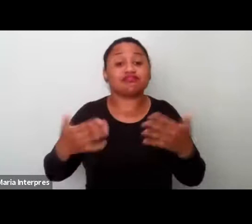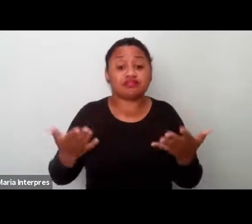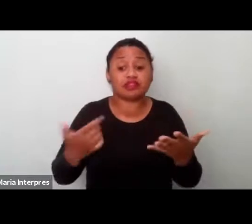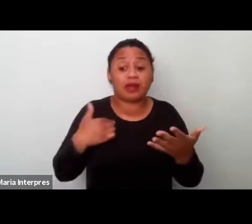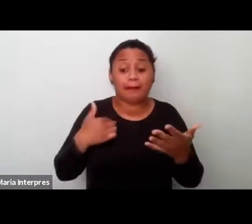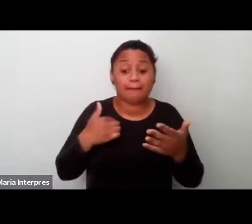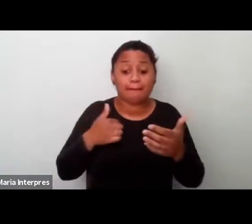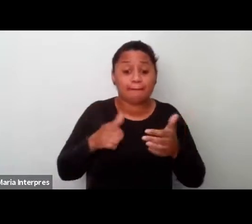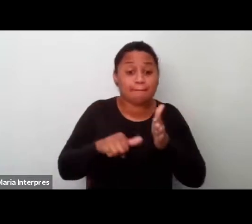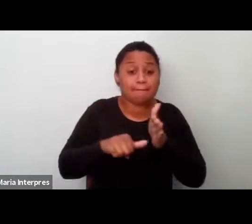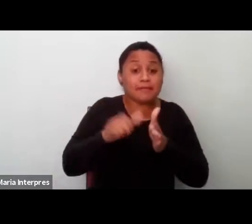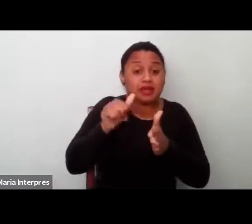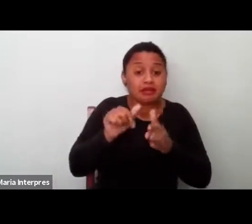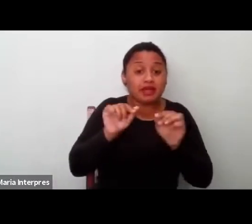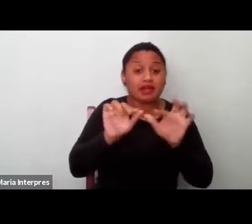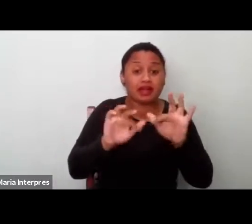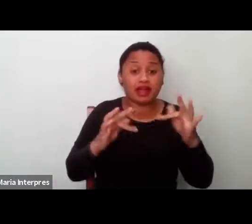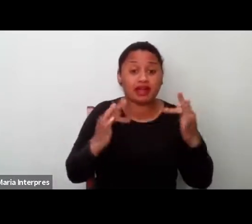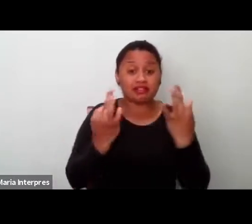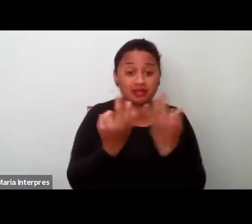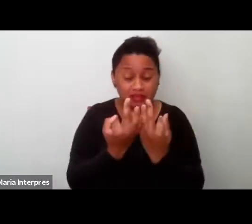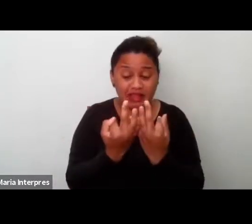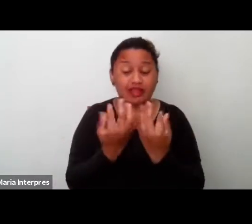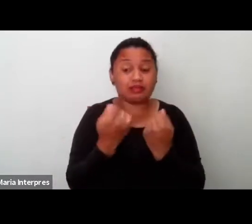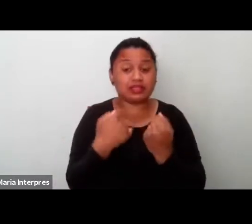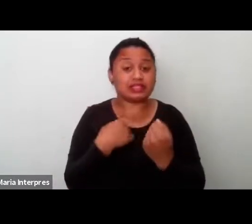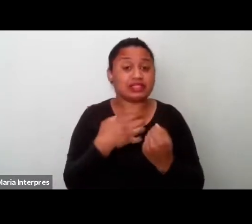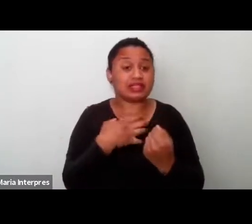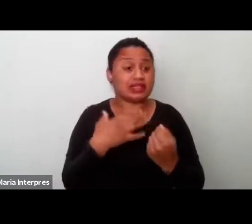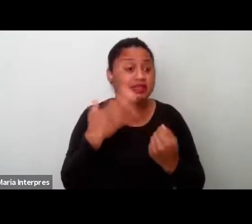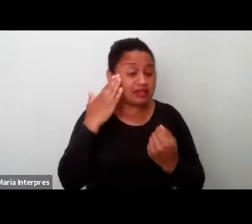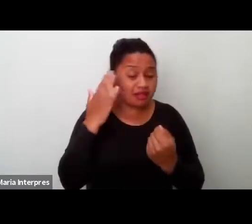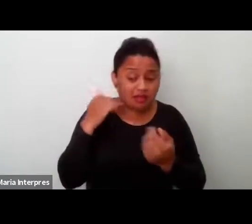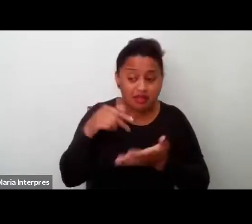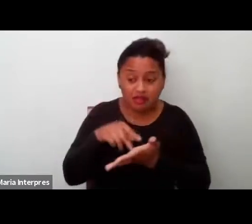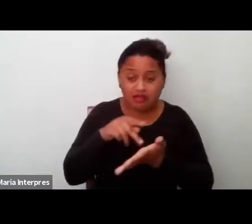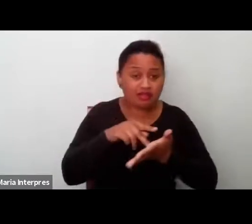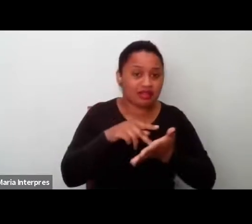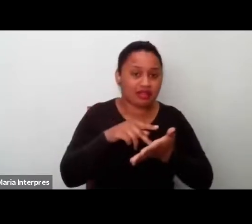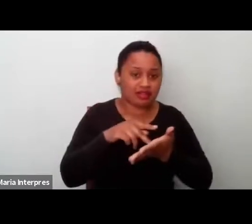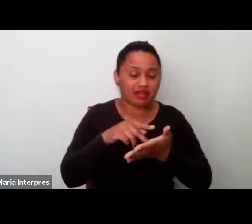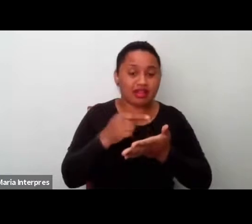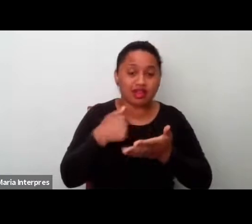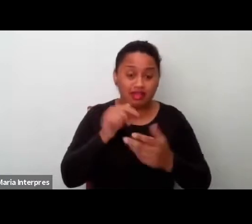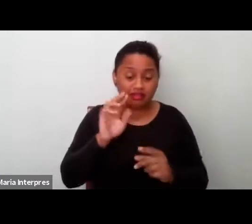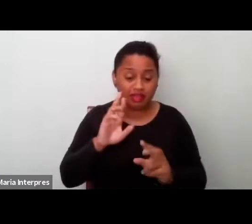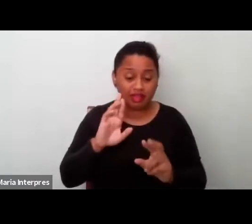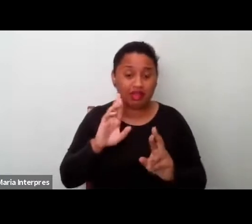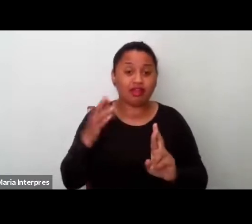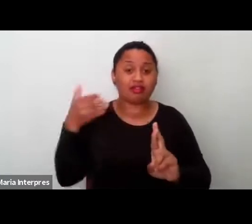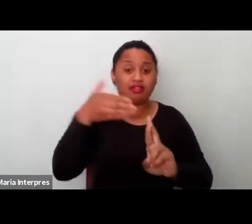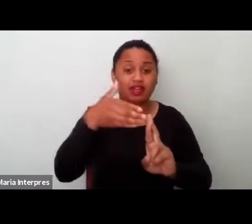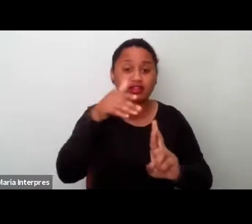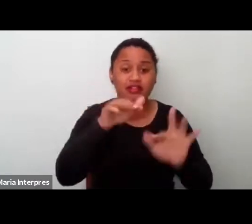precisam sentir que não estão sendo desrespeitadas, que as suas verdades, as suas referências não estão sendo desrespeitadas.